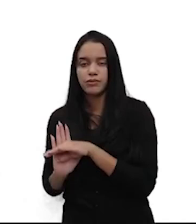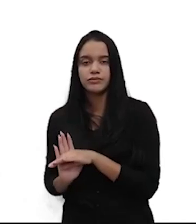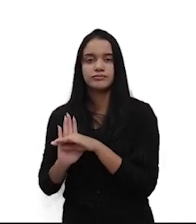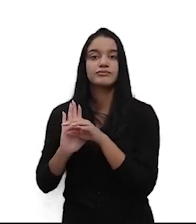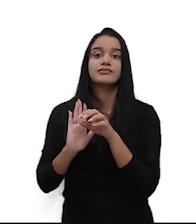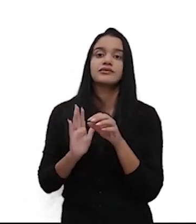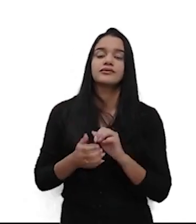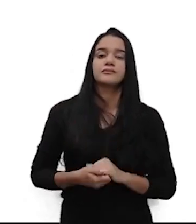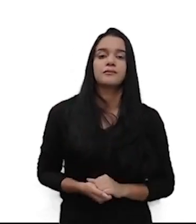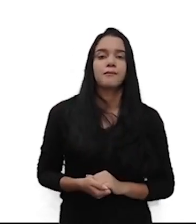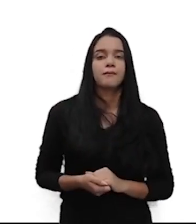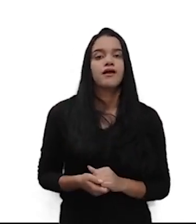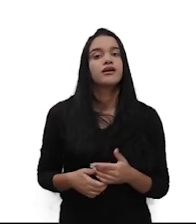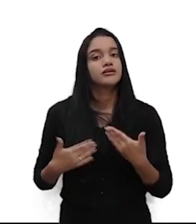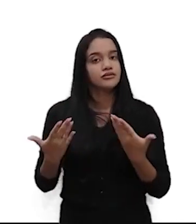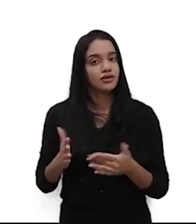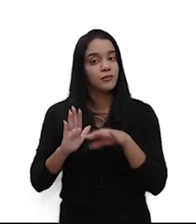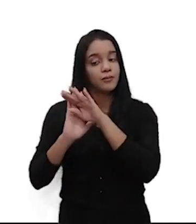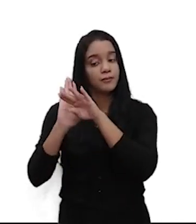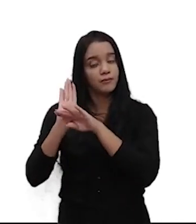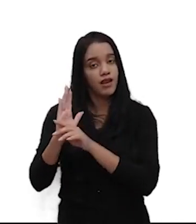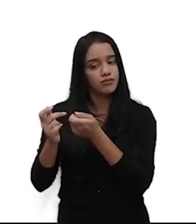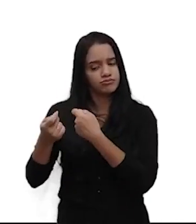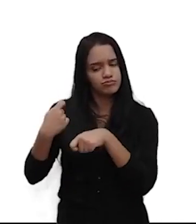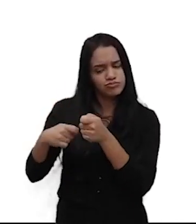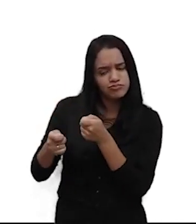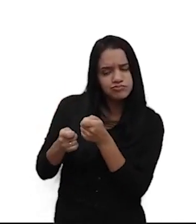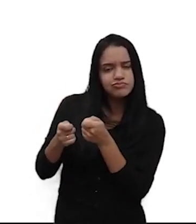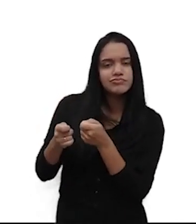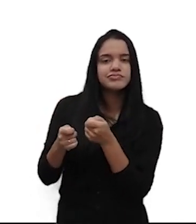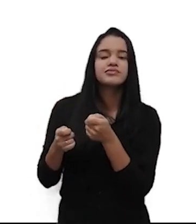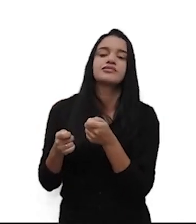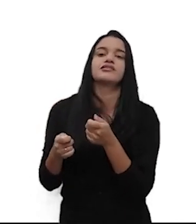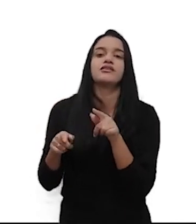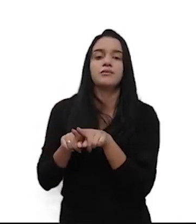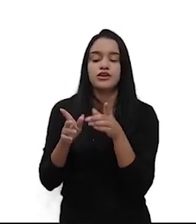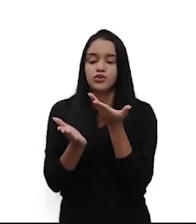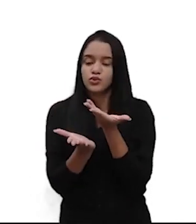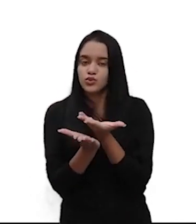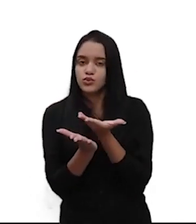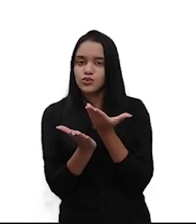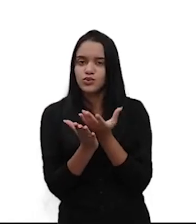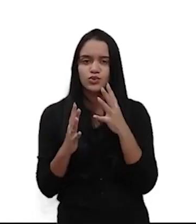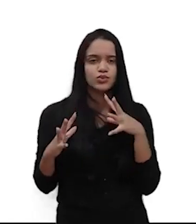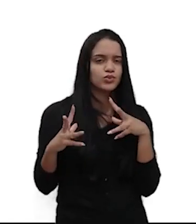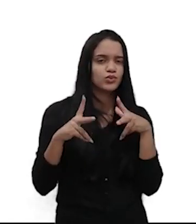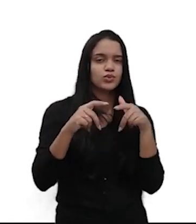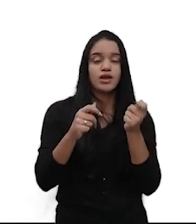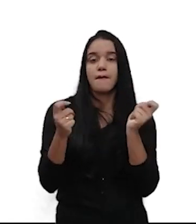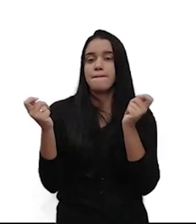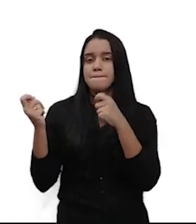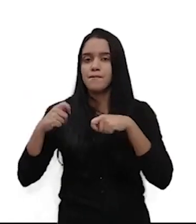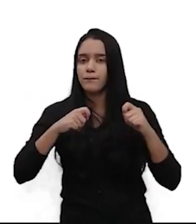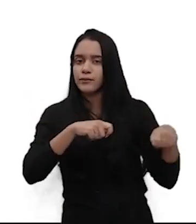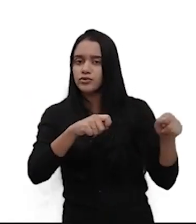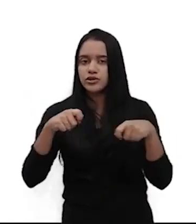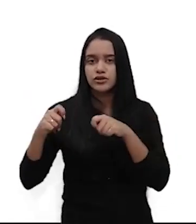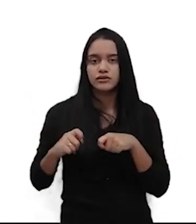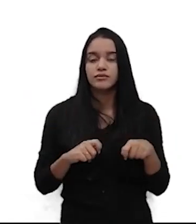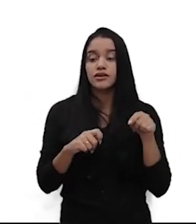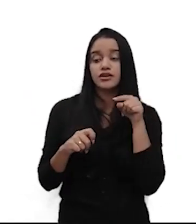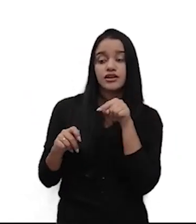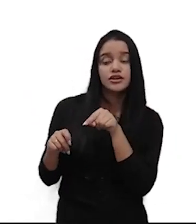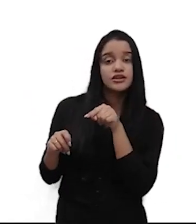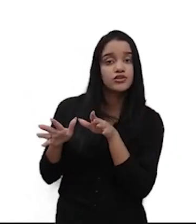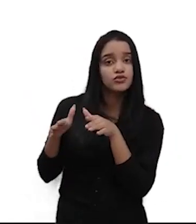no mercado. O plano de negócio serve para que você possa estudar todas as possibilidades daquilo dar errado